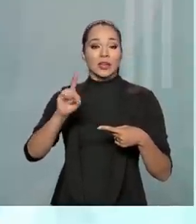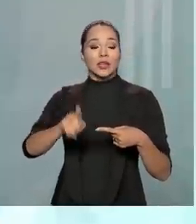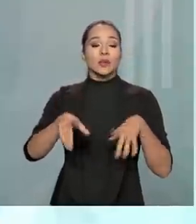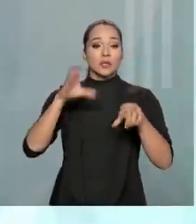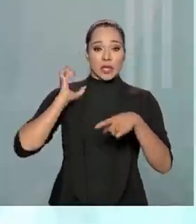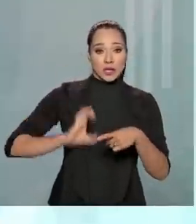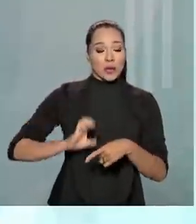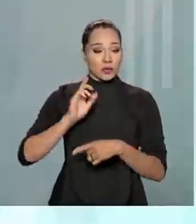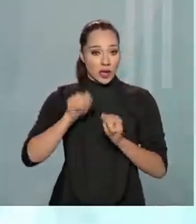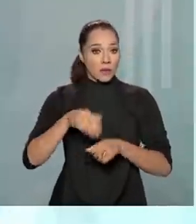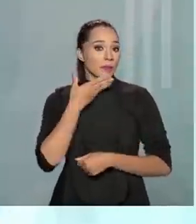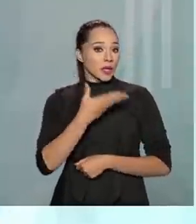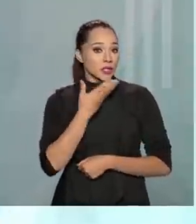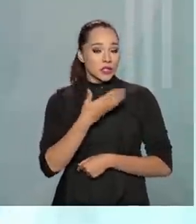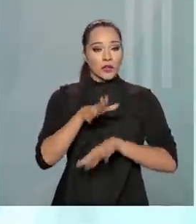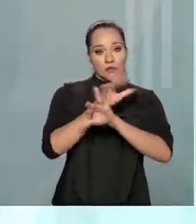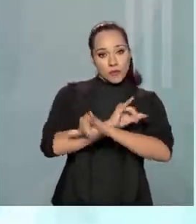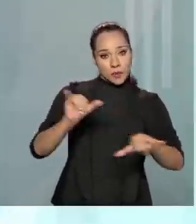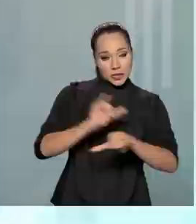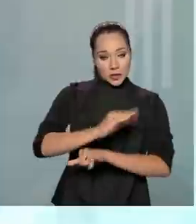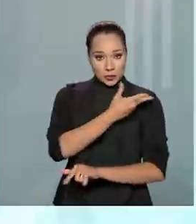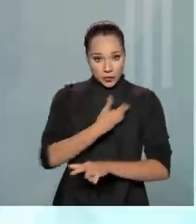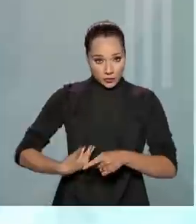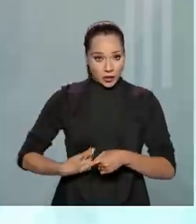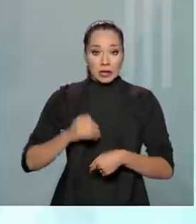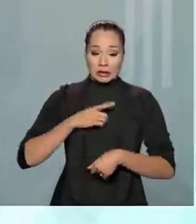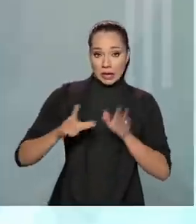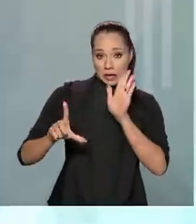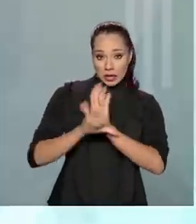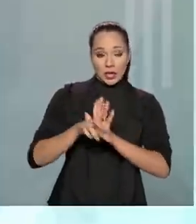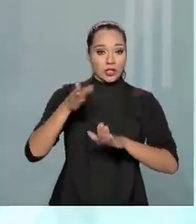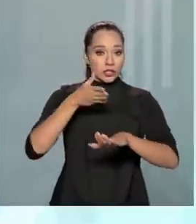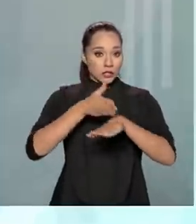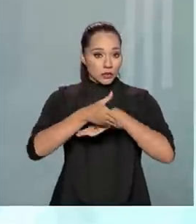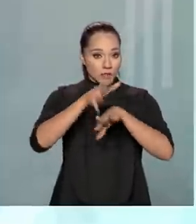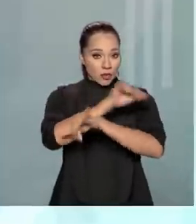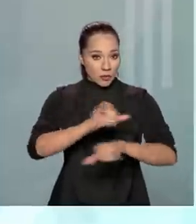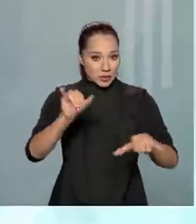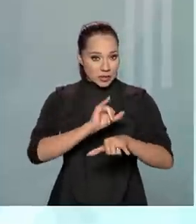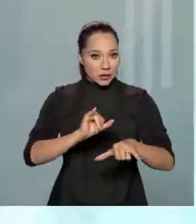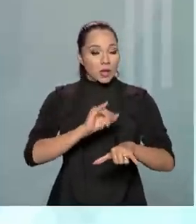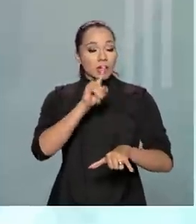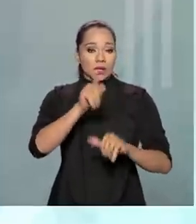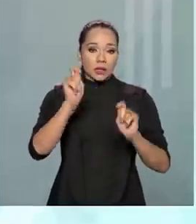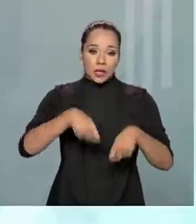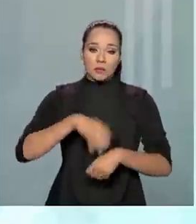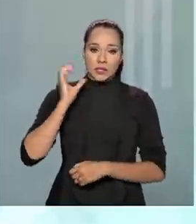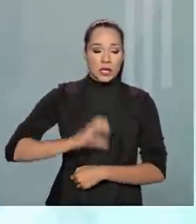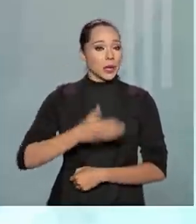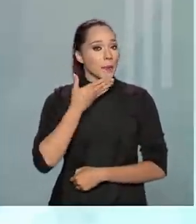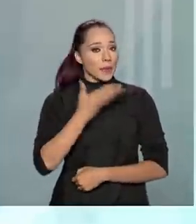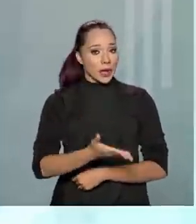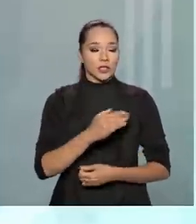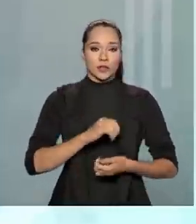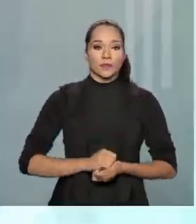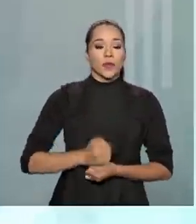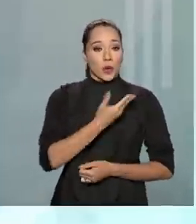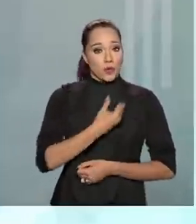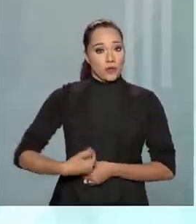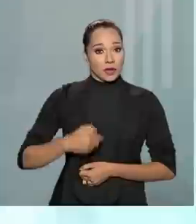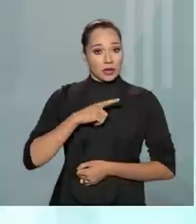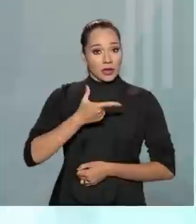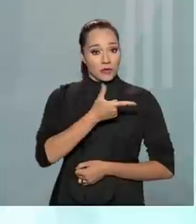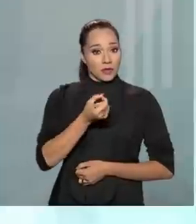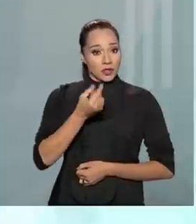informações ao governo. Nós temos a Lei de Acesso à Informação, que permite que o cidadão faça uma solicitação de informação ao governo. O governo tem 20 dias para